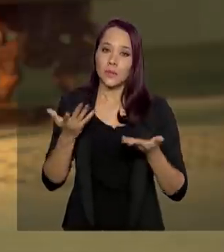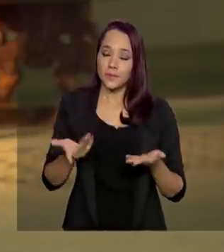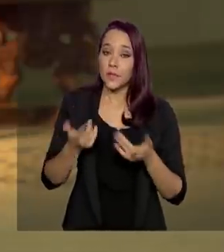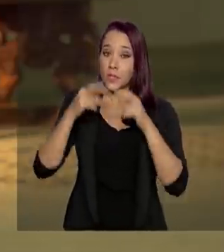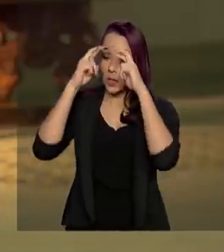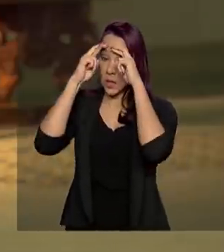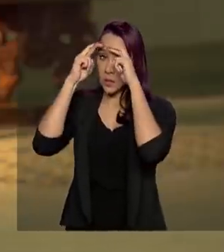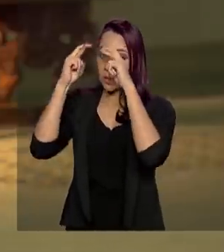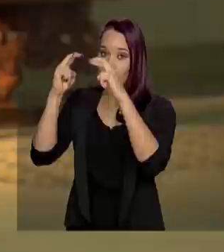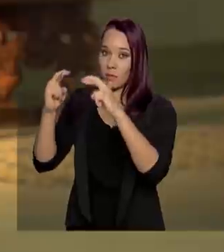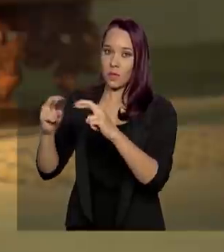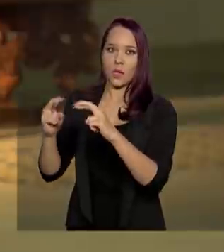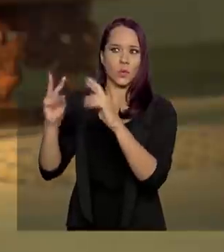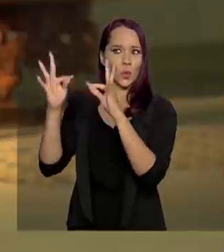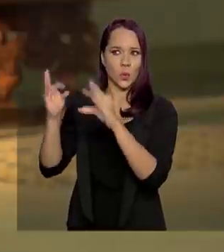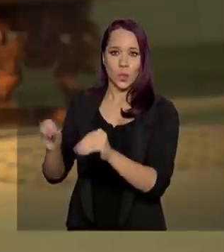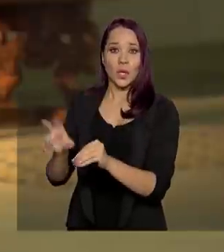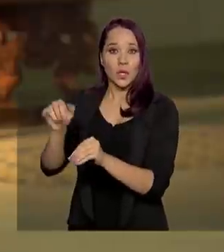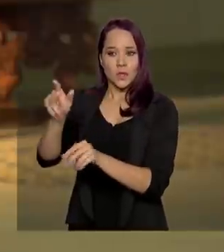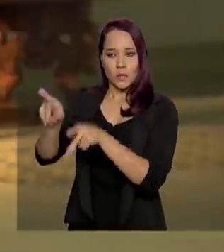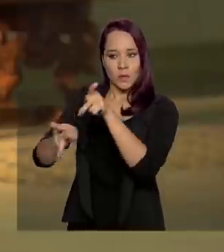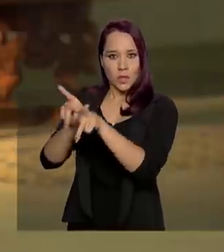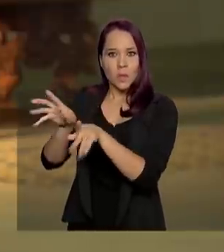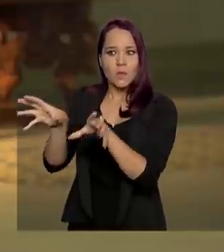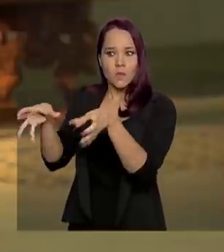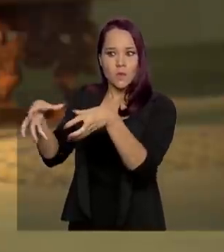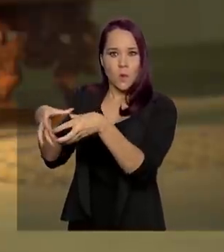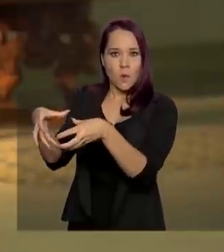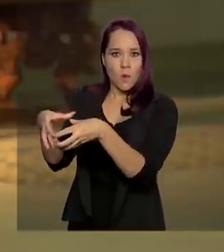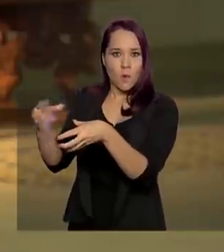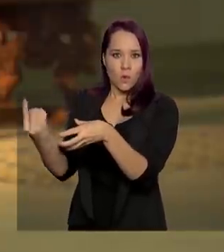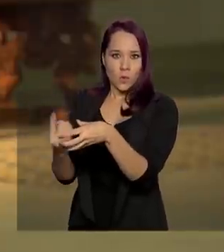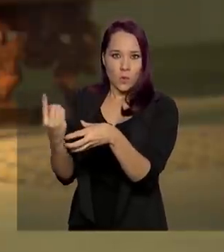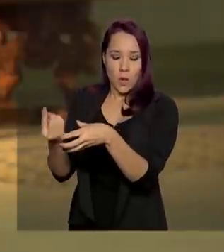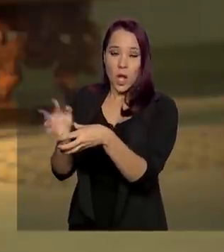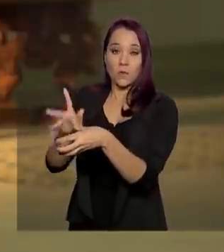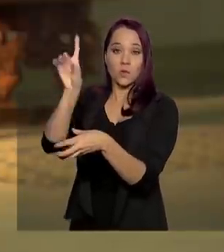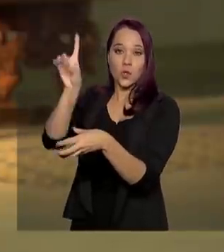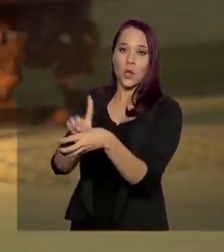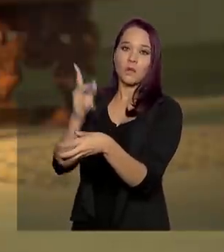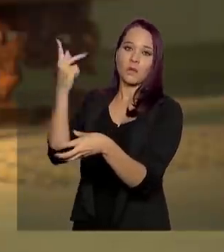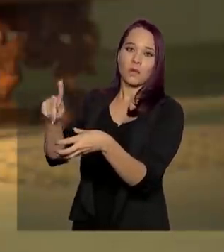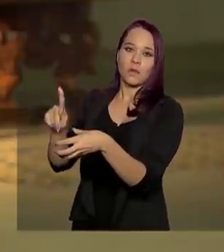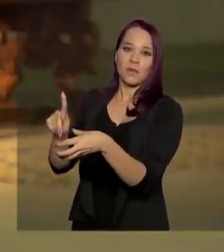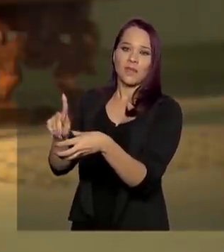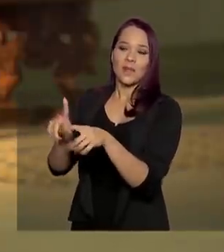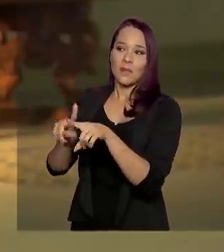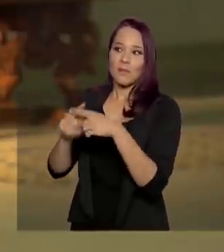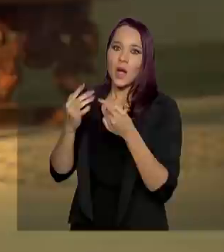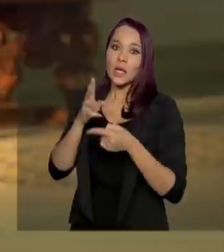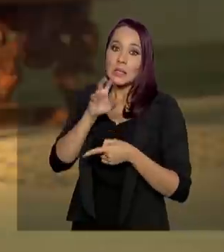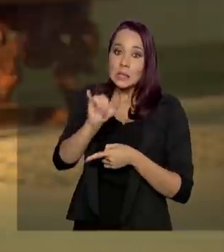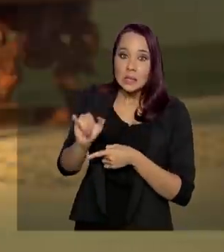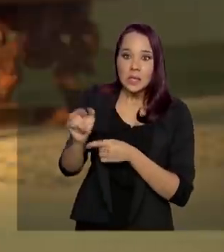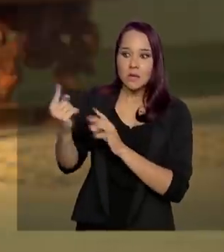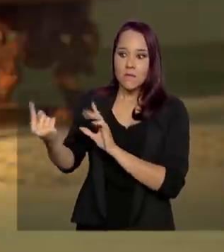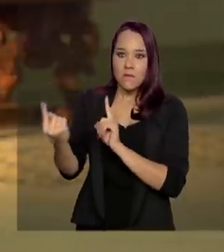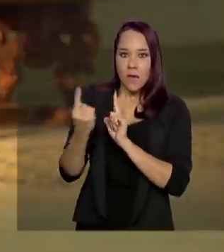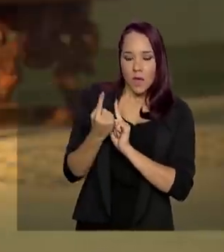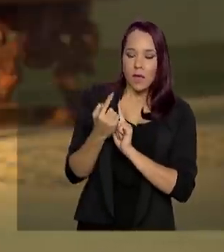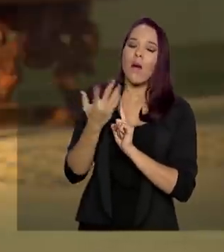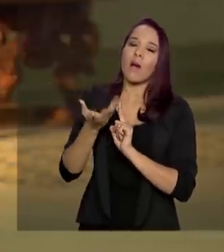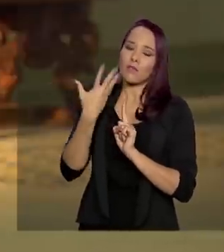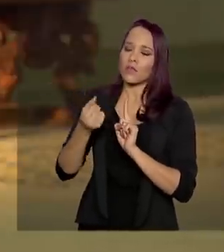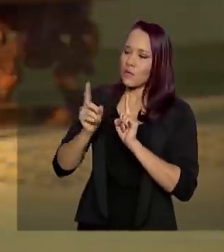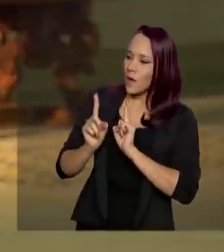respeitamos totalmente. Se um povo quer ficar isolado, ele tem esse direito. Mas nós estamos ali, caso venham buscar a nossa ajuda,